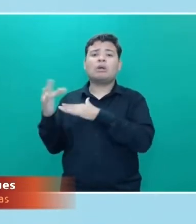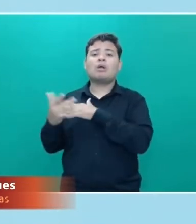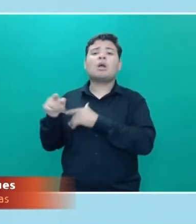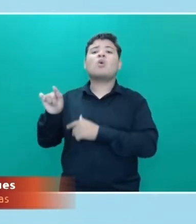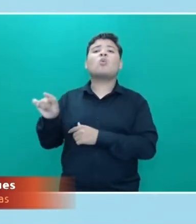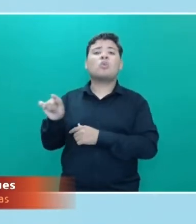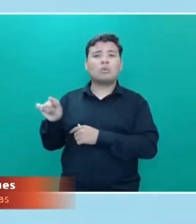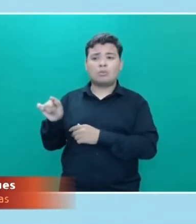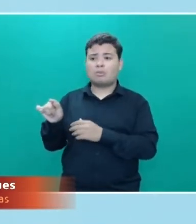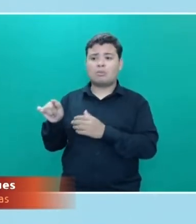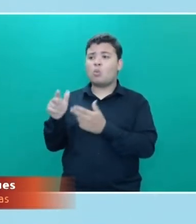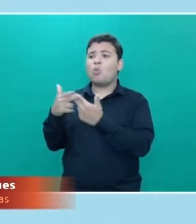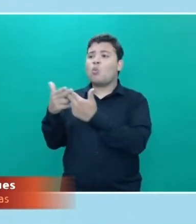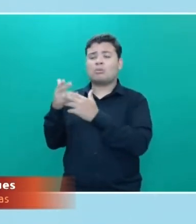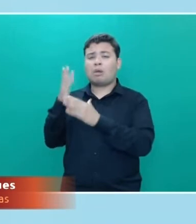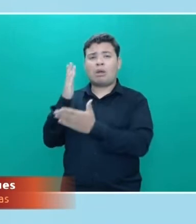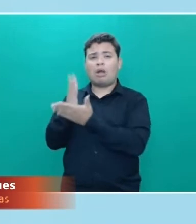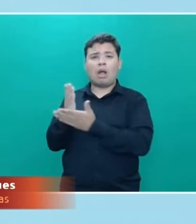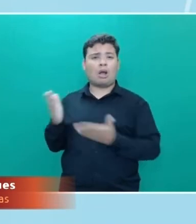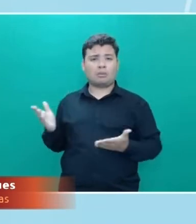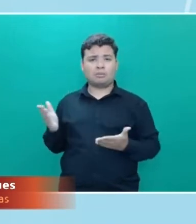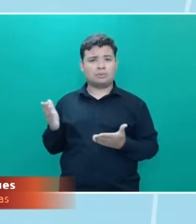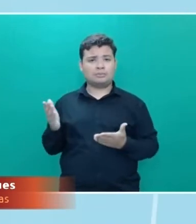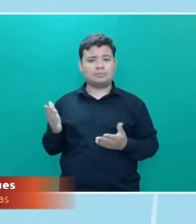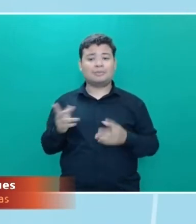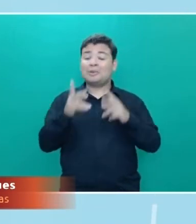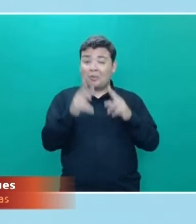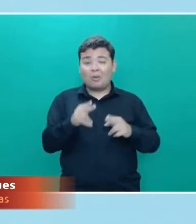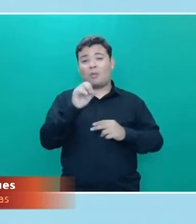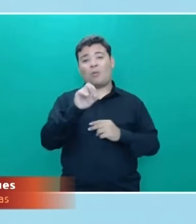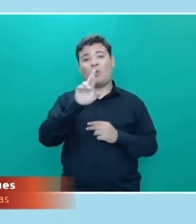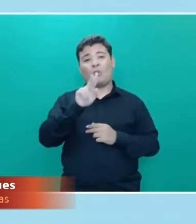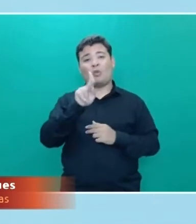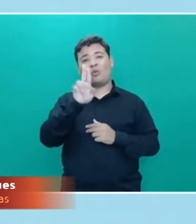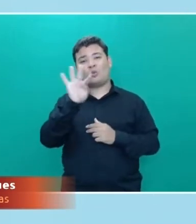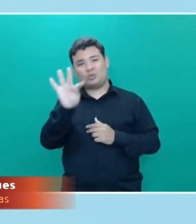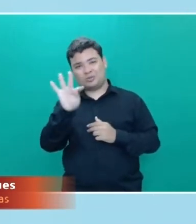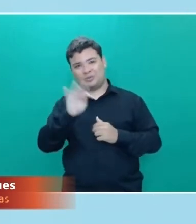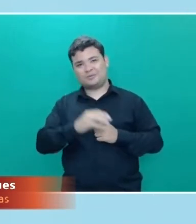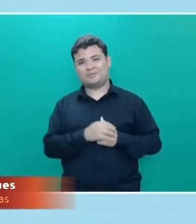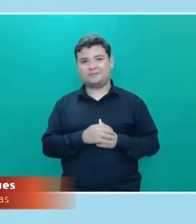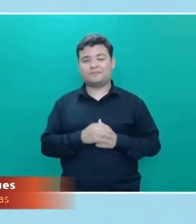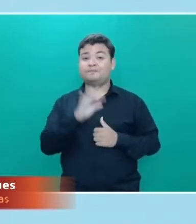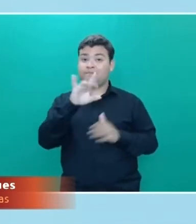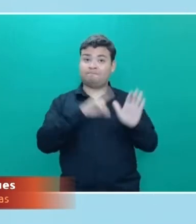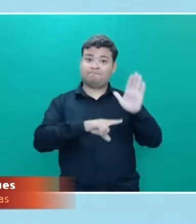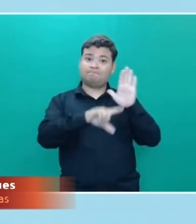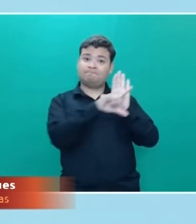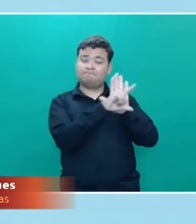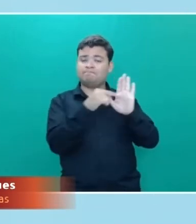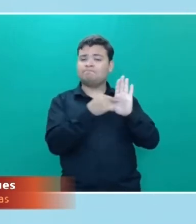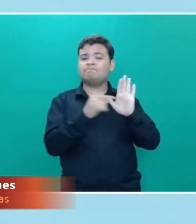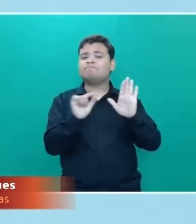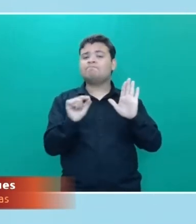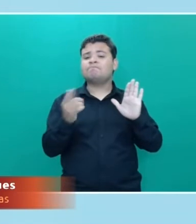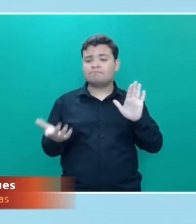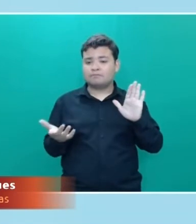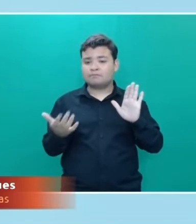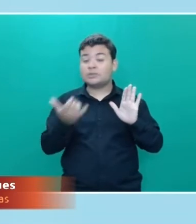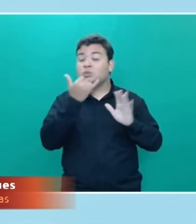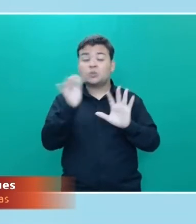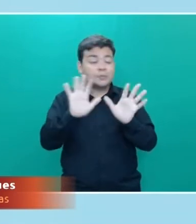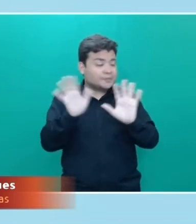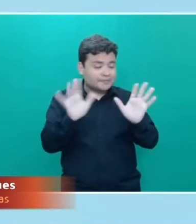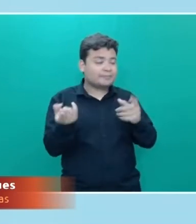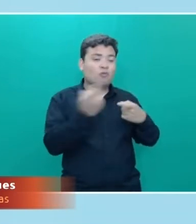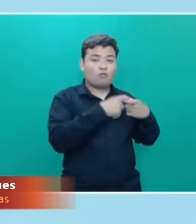cair em desuso, como foi o caso ali do próprio Orkut. No caso dos nossos legisladores, ah, desculpa, enfim, só